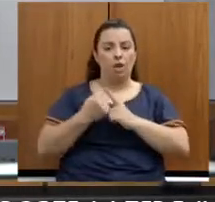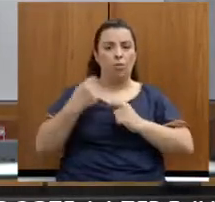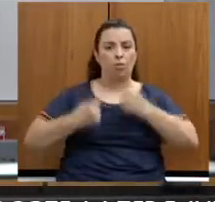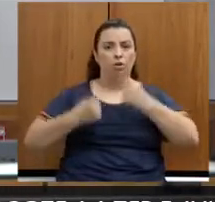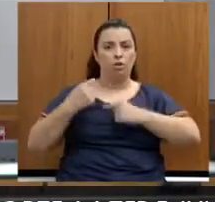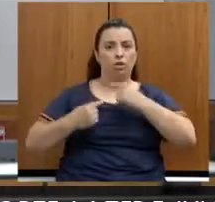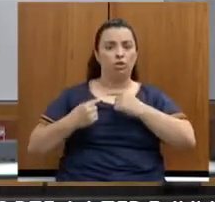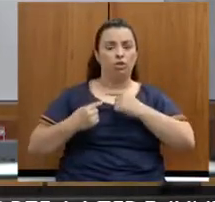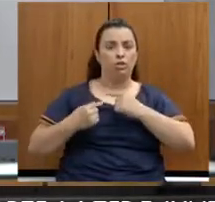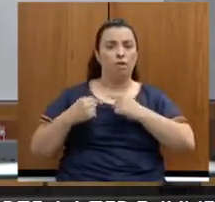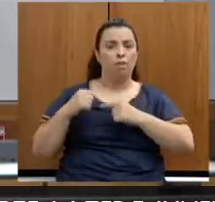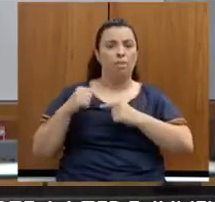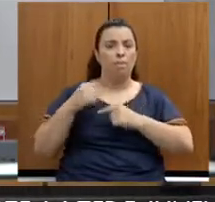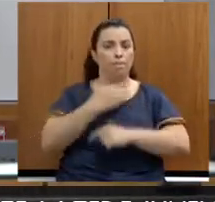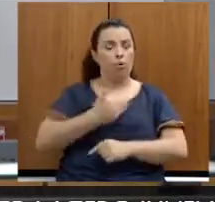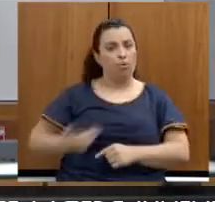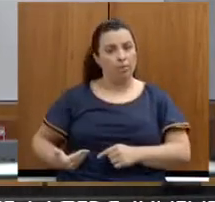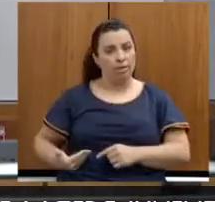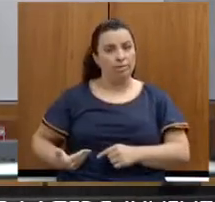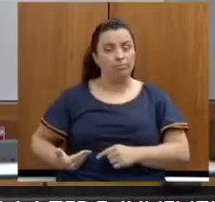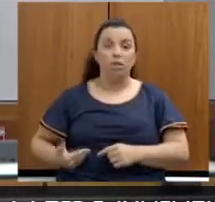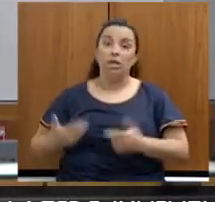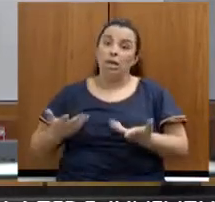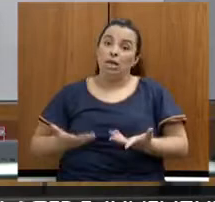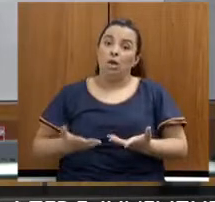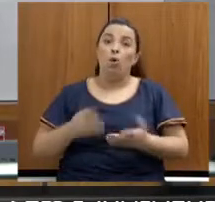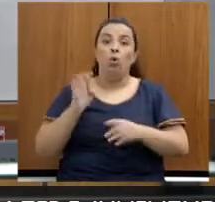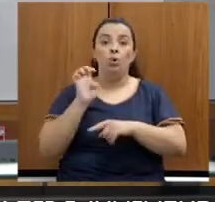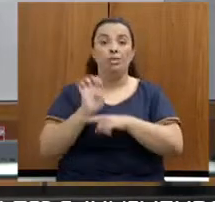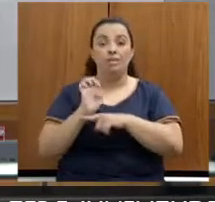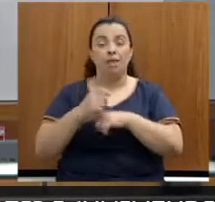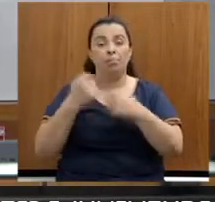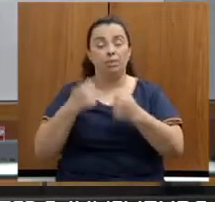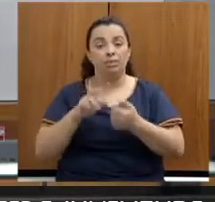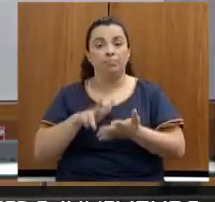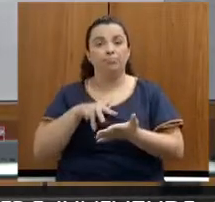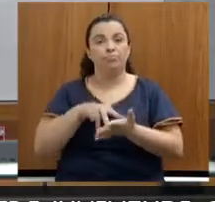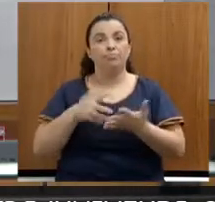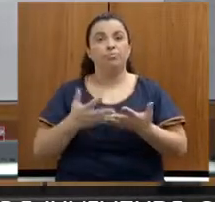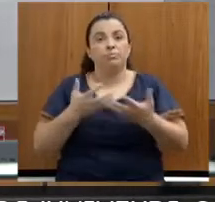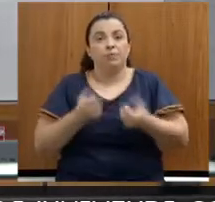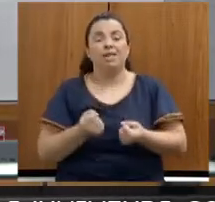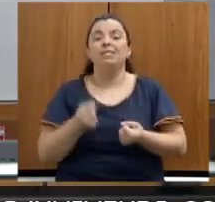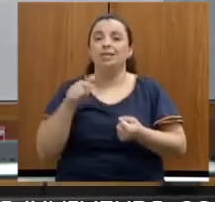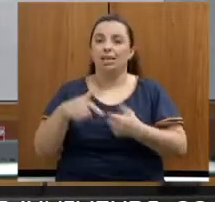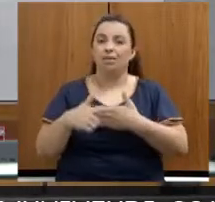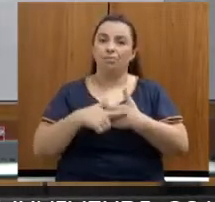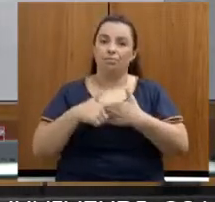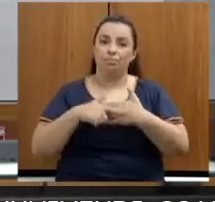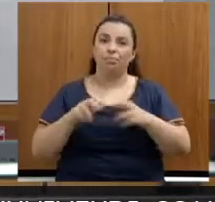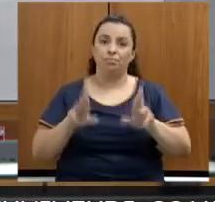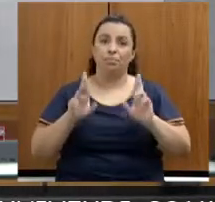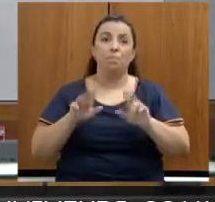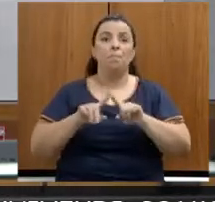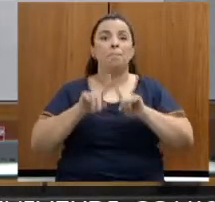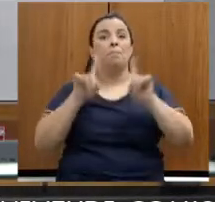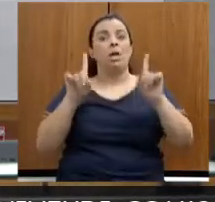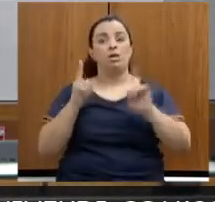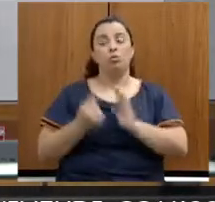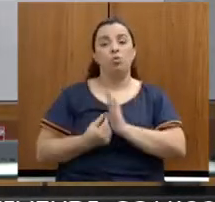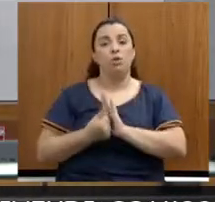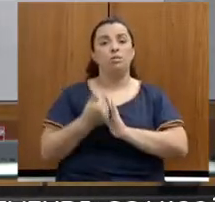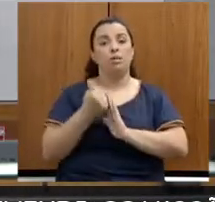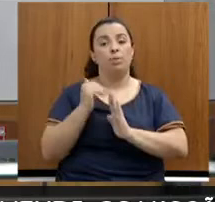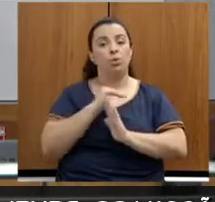têm sido chamados a assumir esse papel. Mas o orçamento total do Estado de Minas Gerais, eu analisei